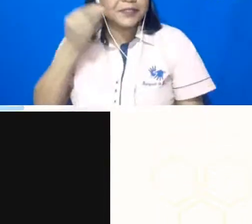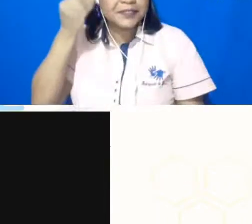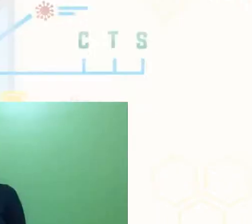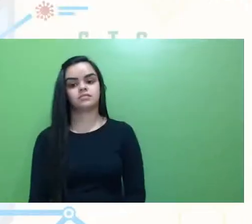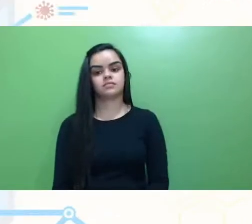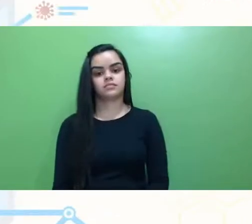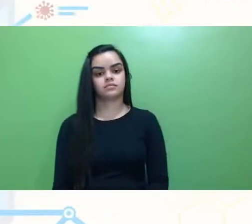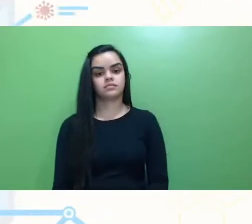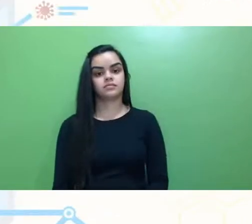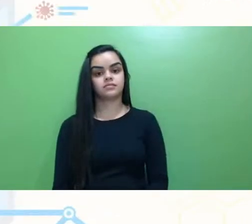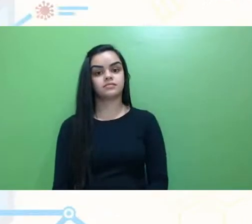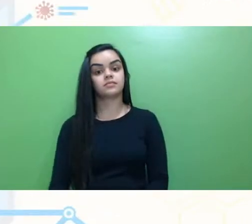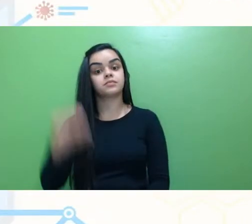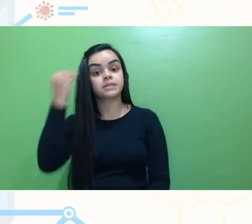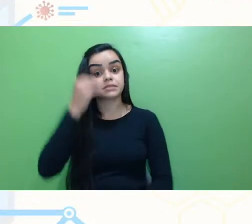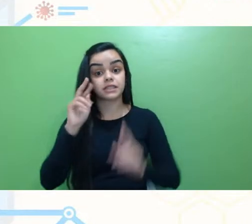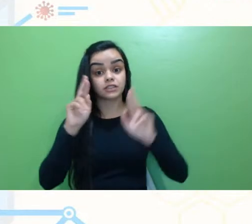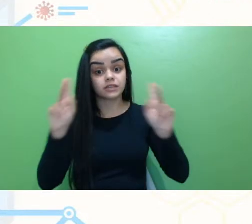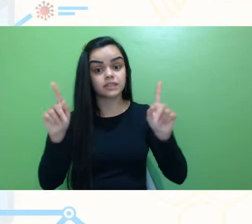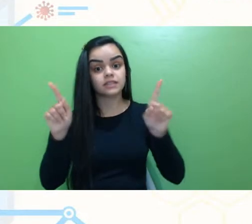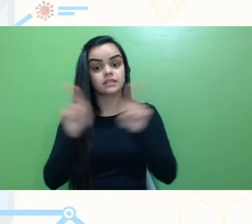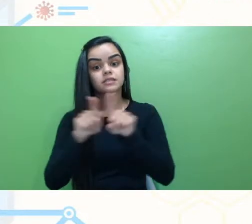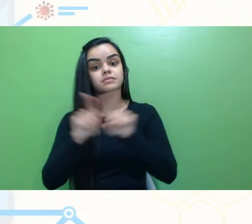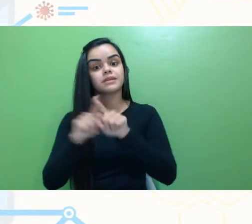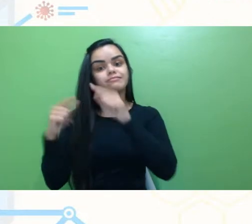diferente daquela, né, tradicional.